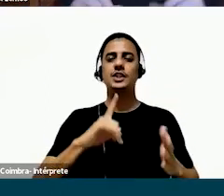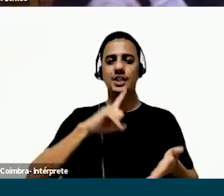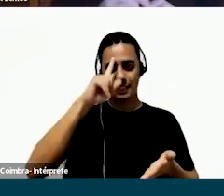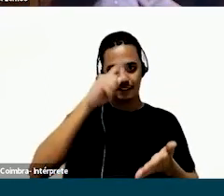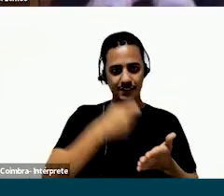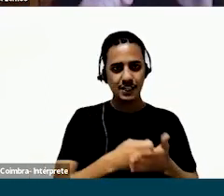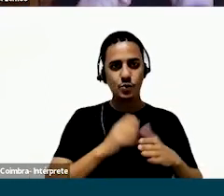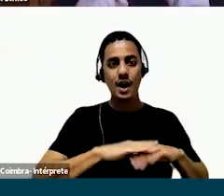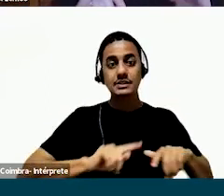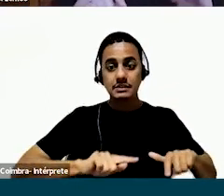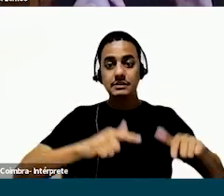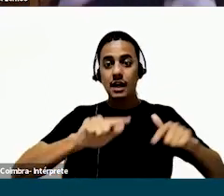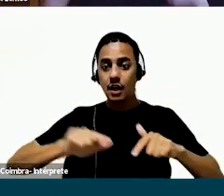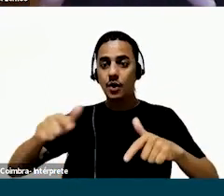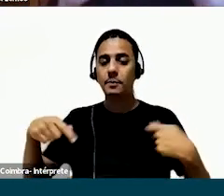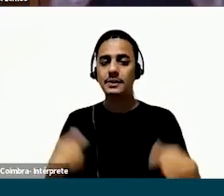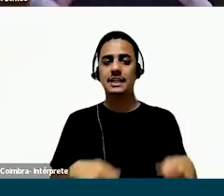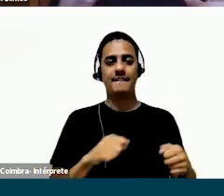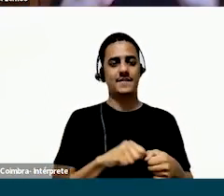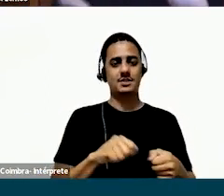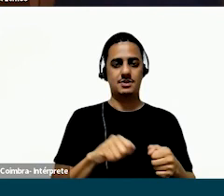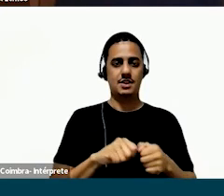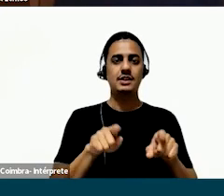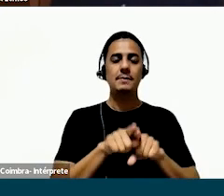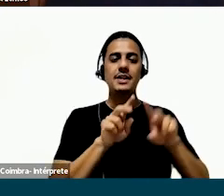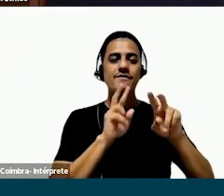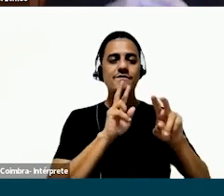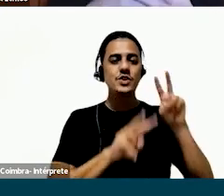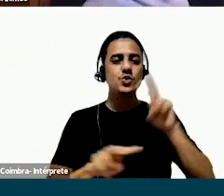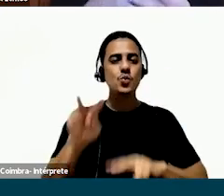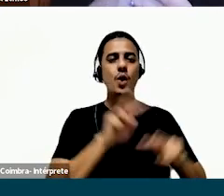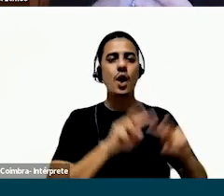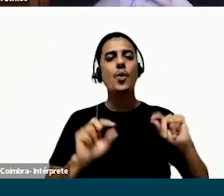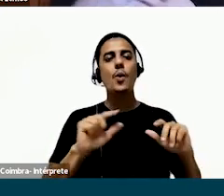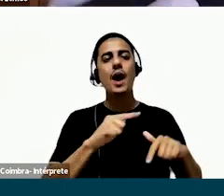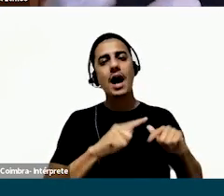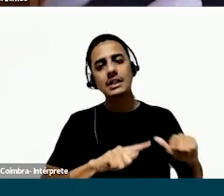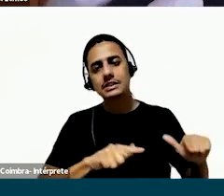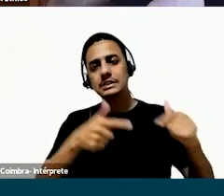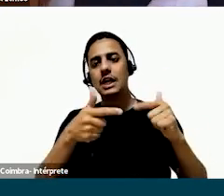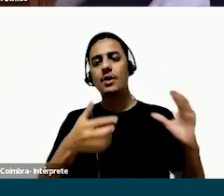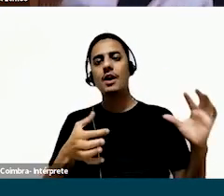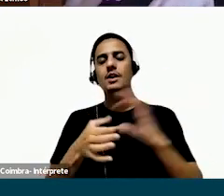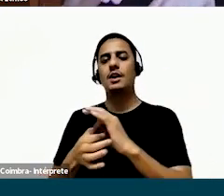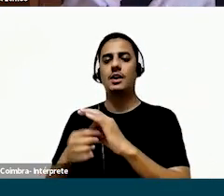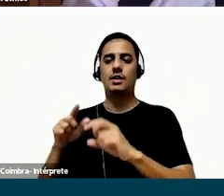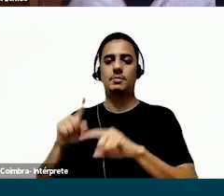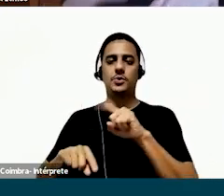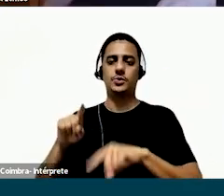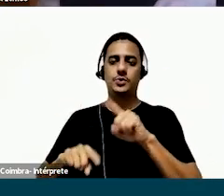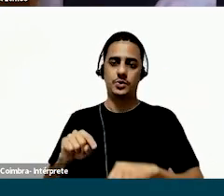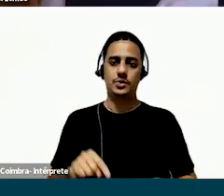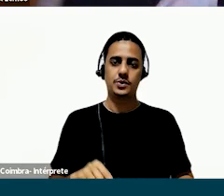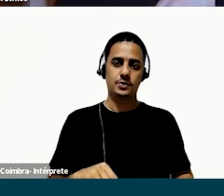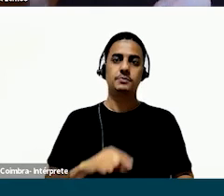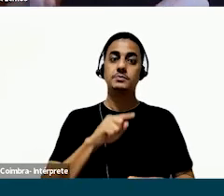textual, já com a definição de algumas ações que precisavam acontecer, e representações visuais de como cada ação daquela poderia refletir no produto,